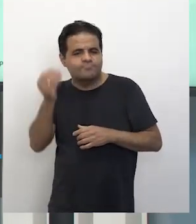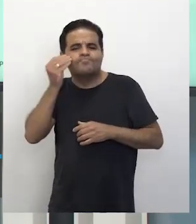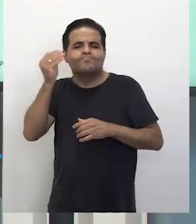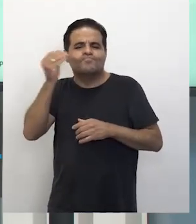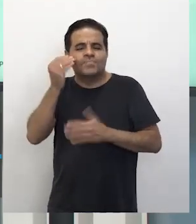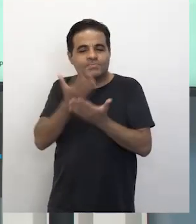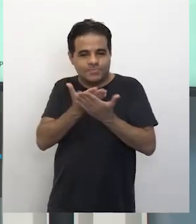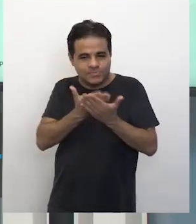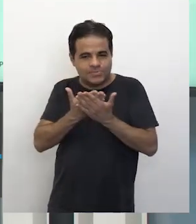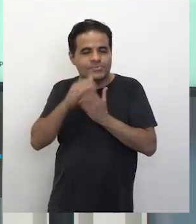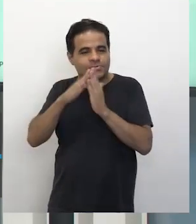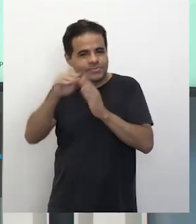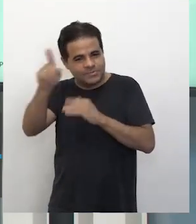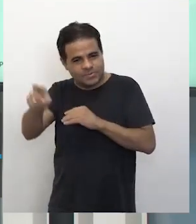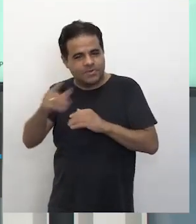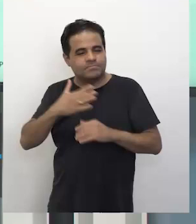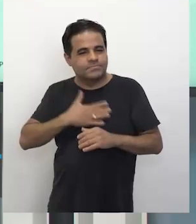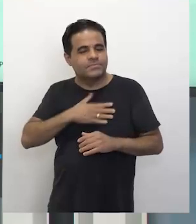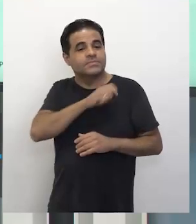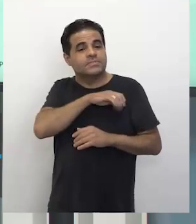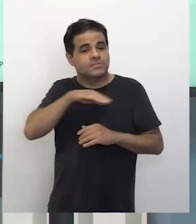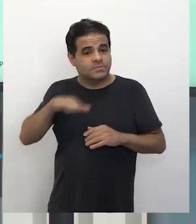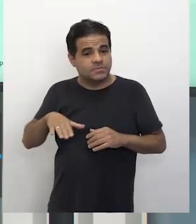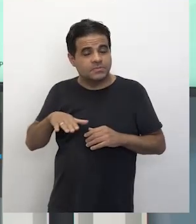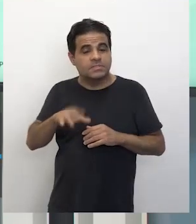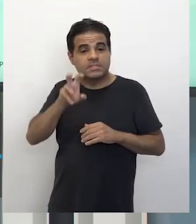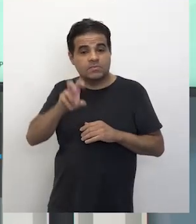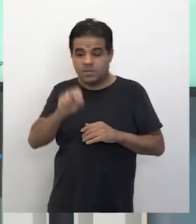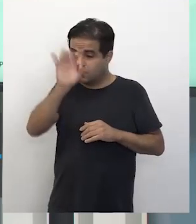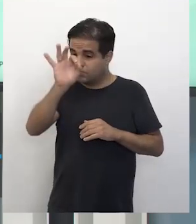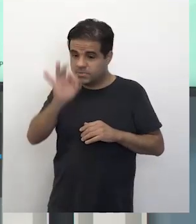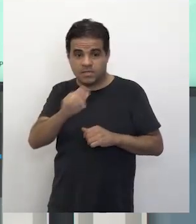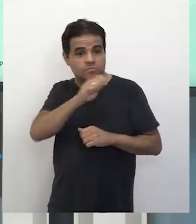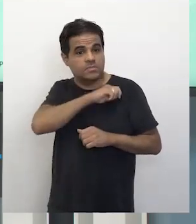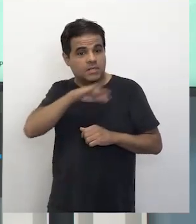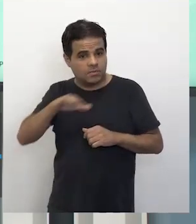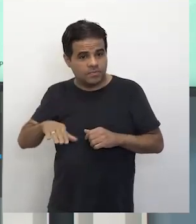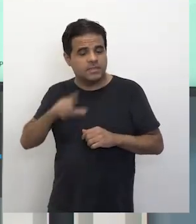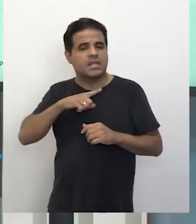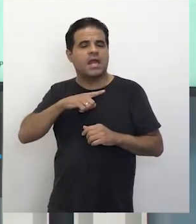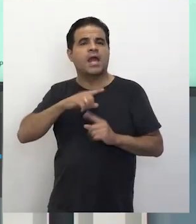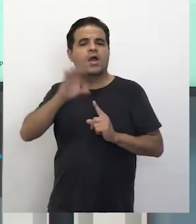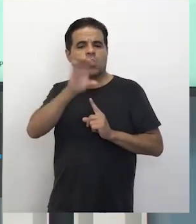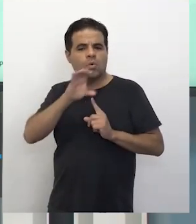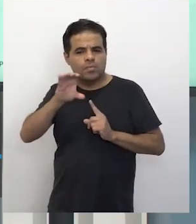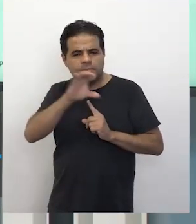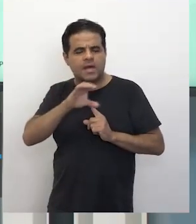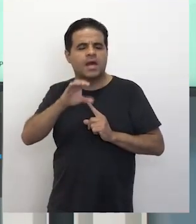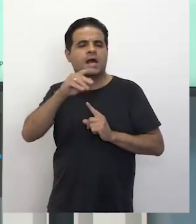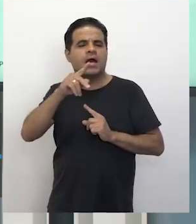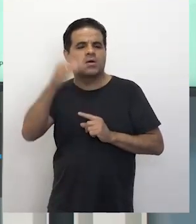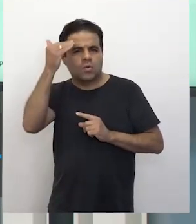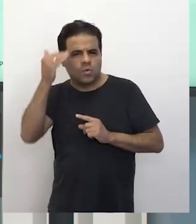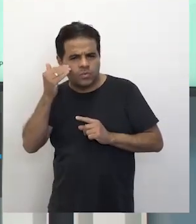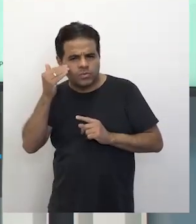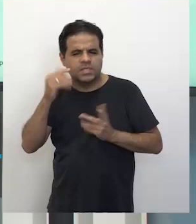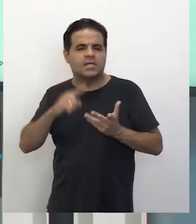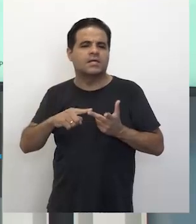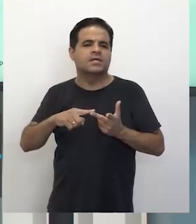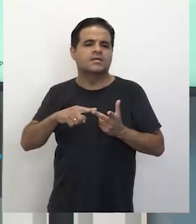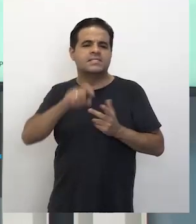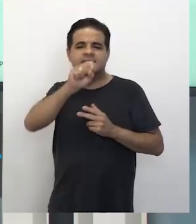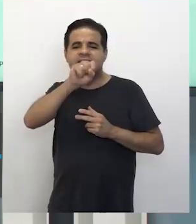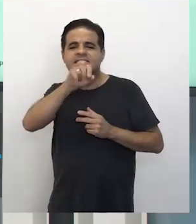queridos meus alunos. 50% dos estudantes são imigrantes, são colombianos, são peruanos, são coreanos, são